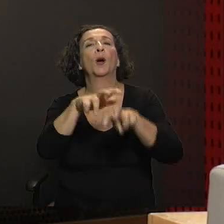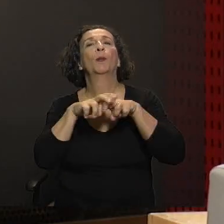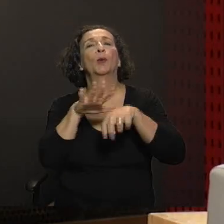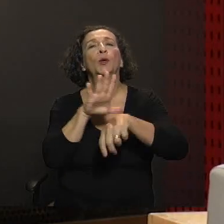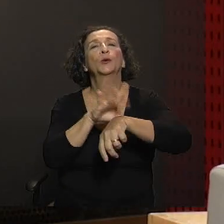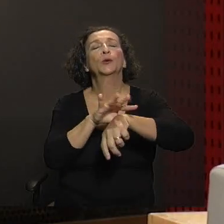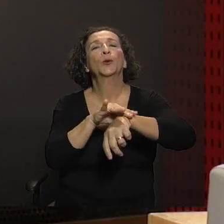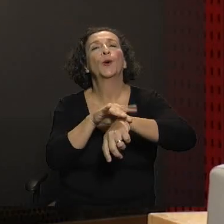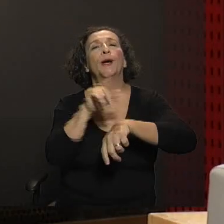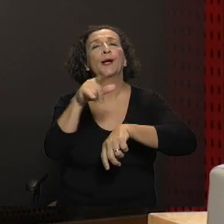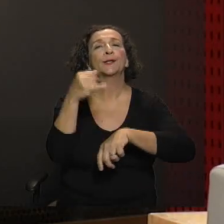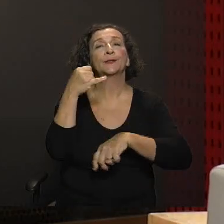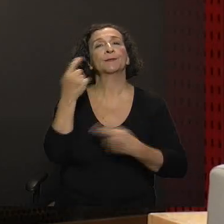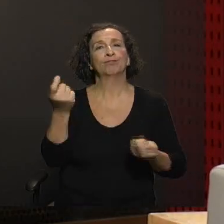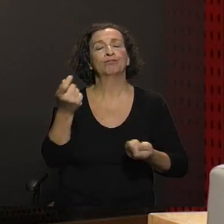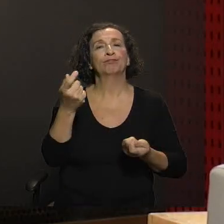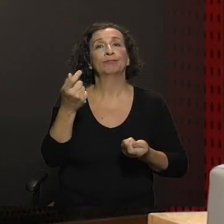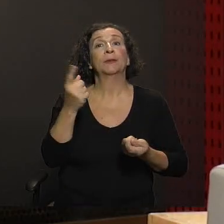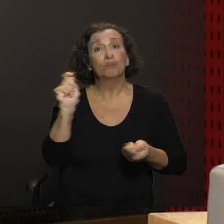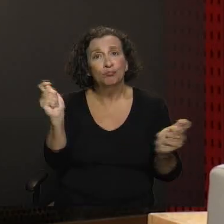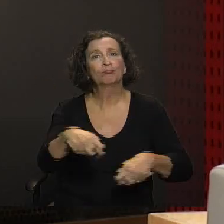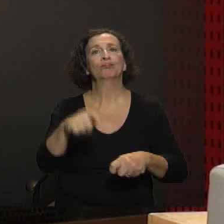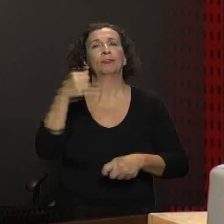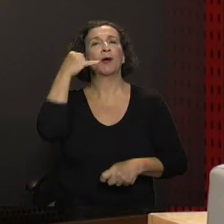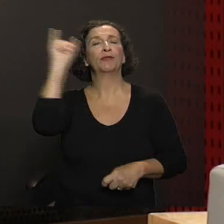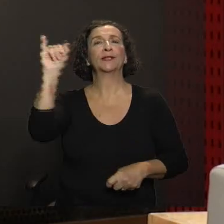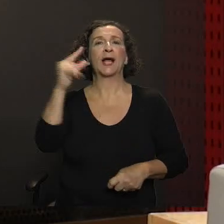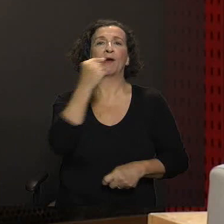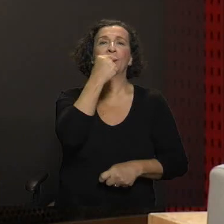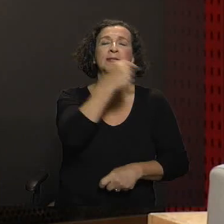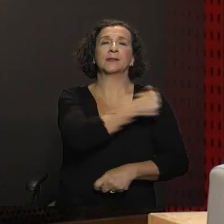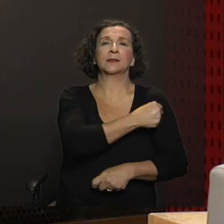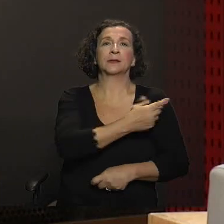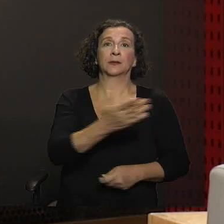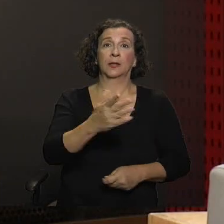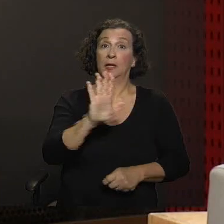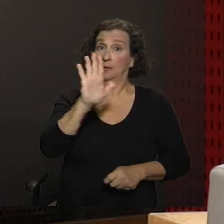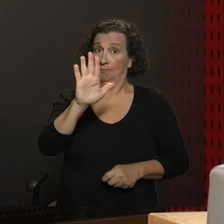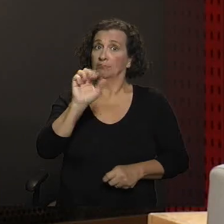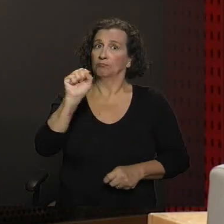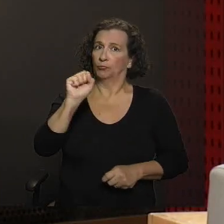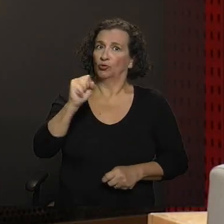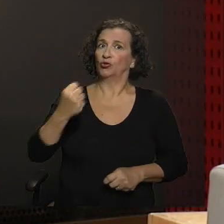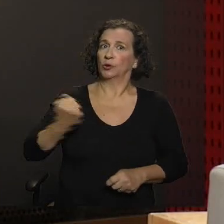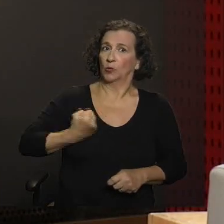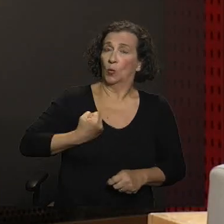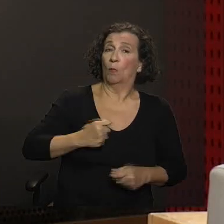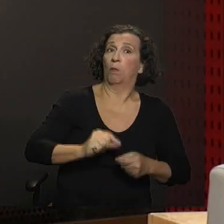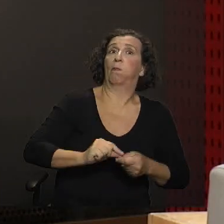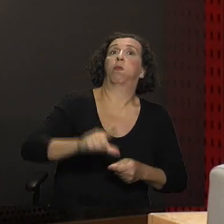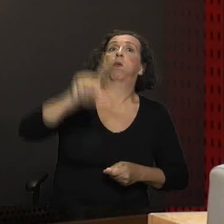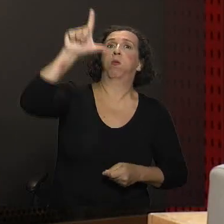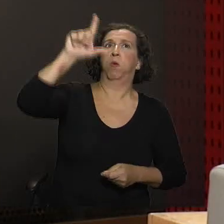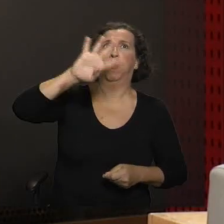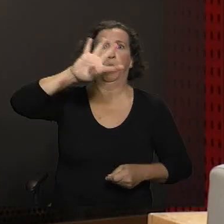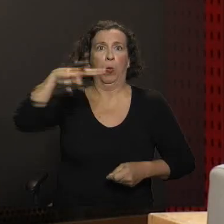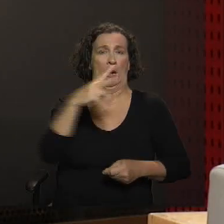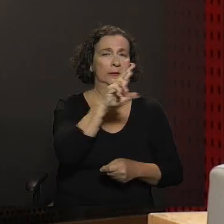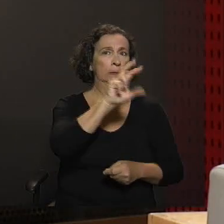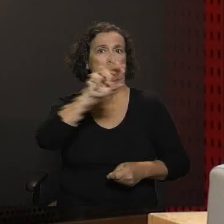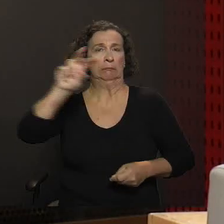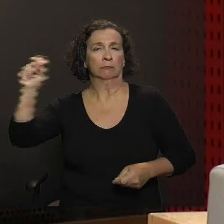são evitadas pelas vacinas. Mas esse número poderia ser maior, poderia chegar a 4 milhões e meio